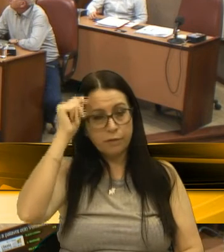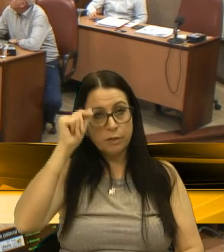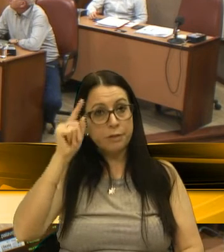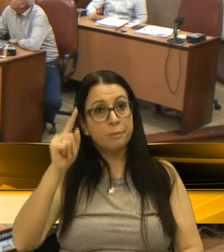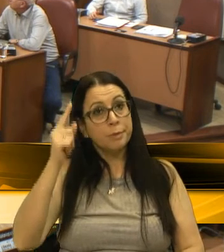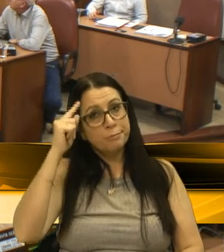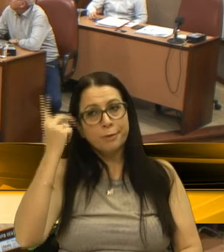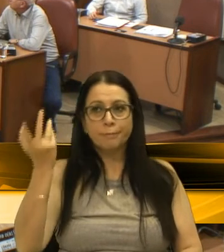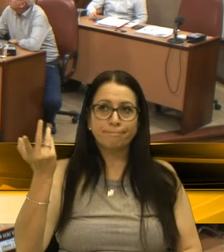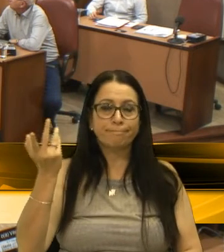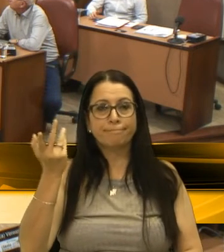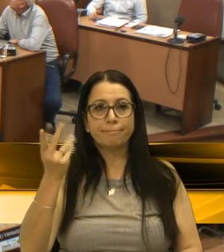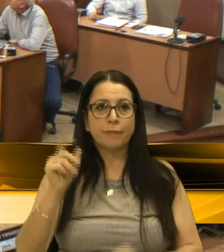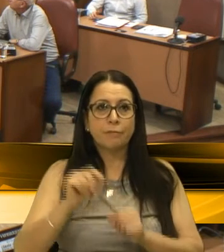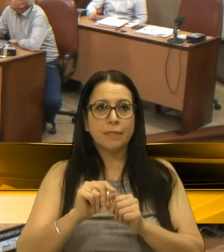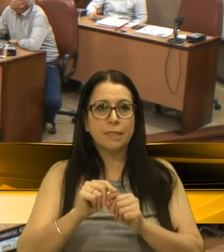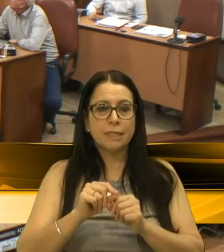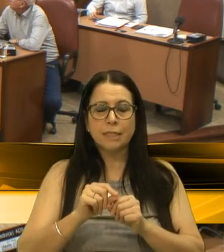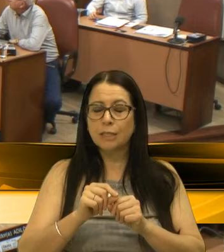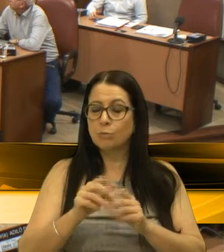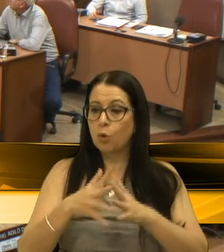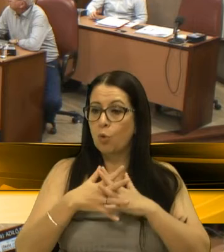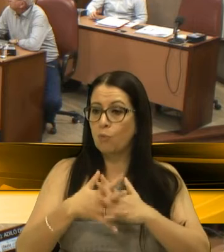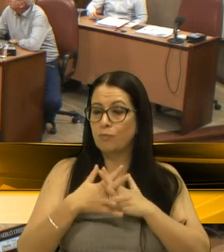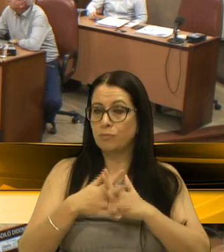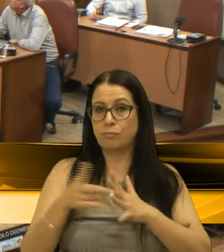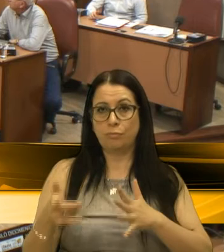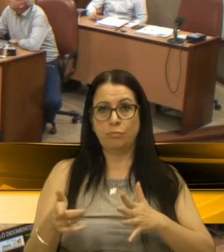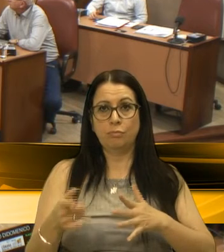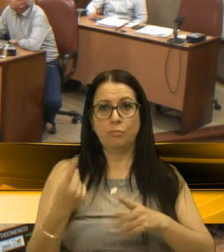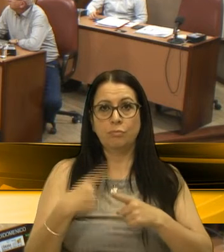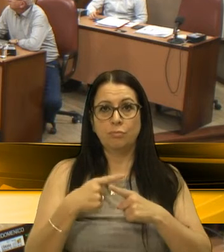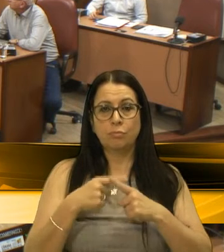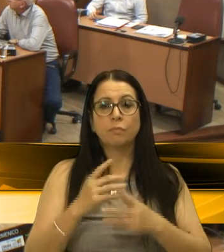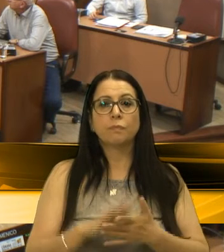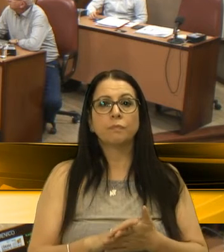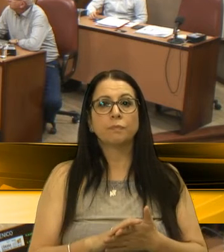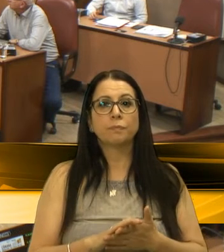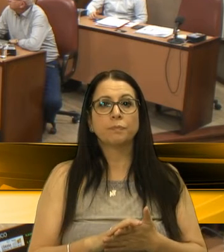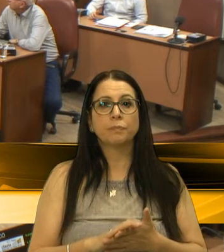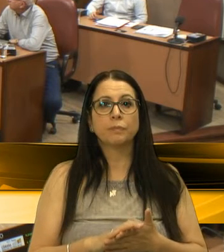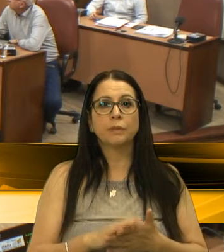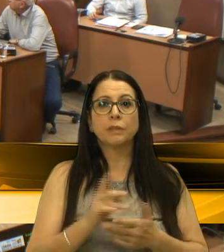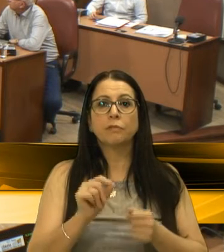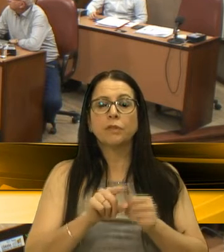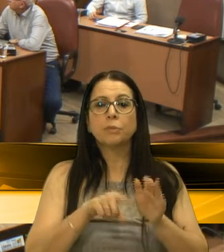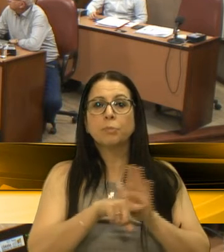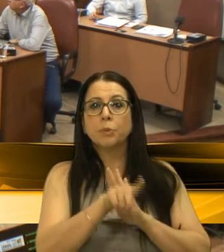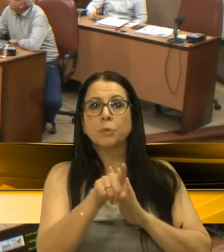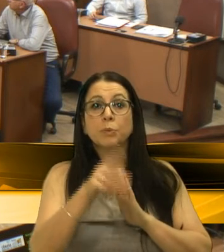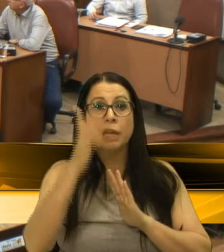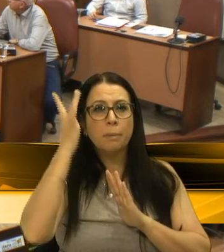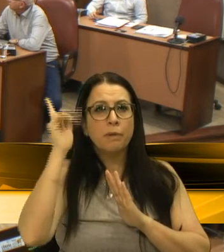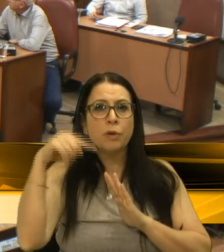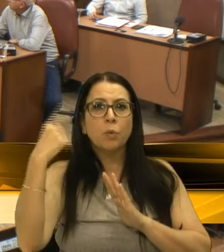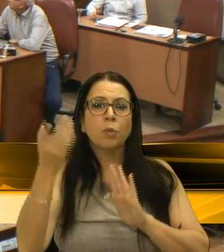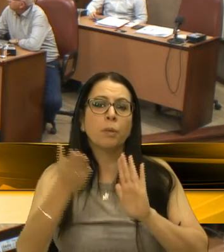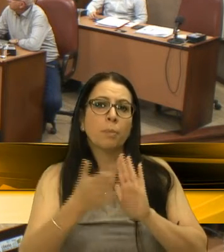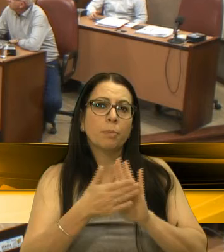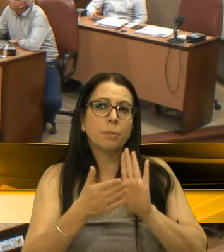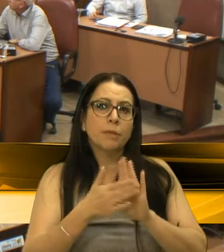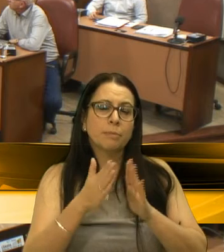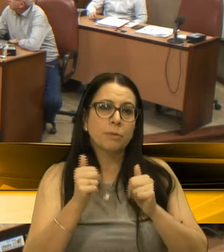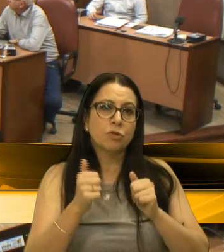uma indisposição, porque eu lhe faço a pergunta, amanhã vem outra proposição